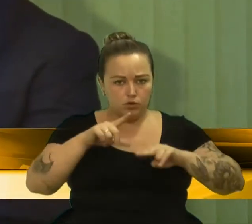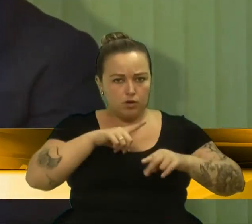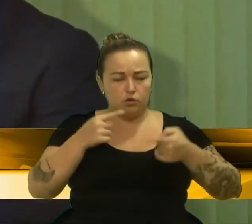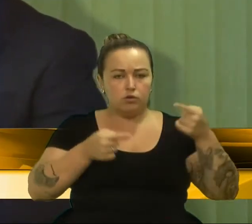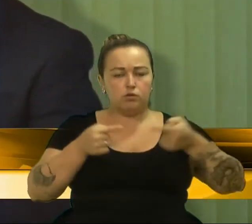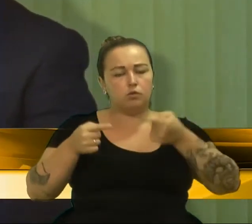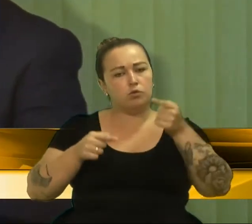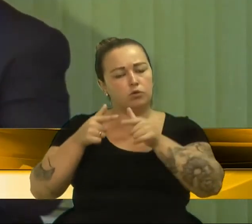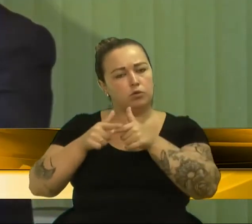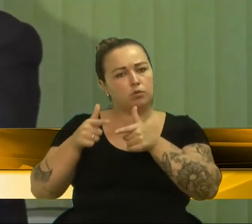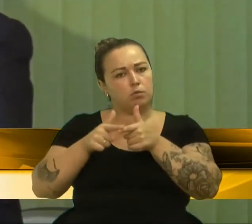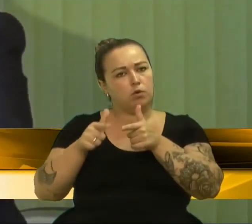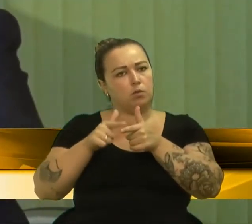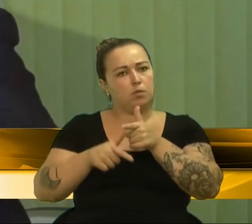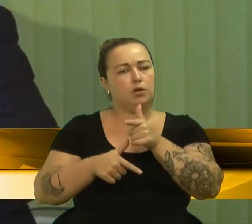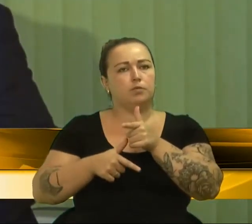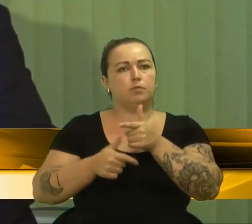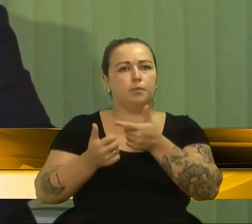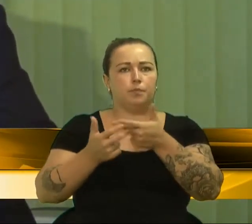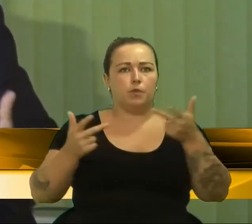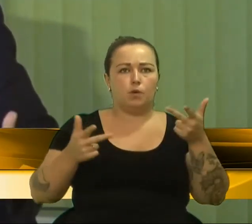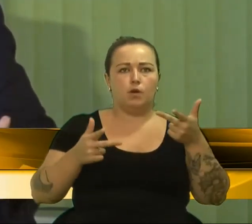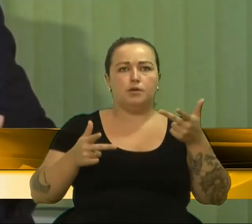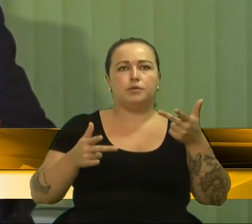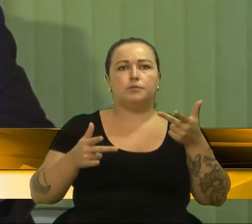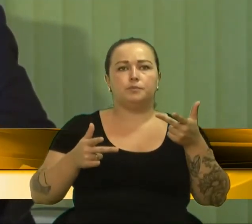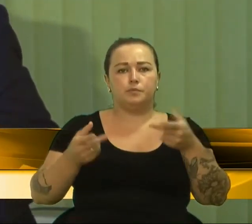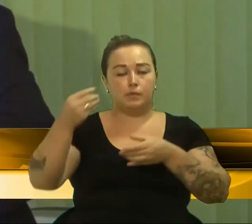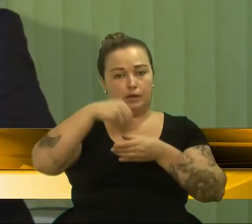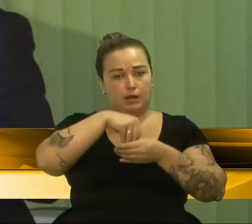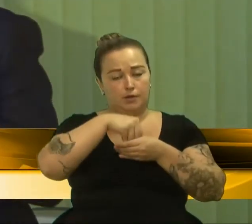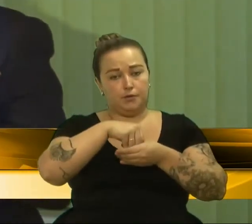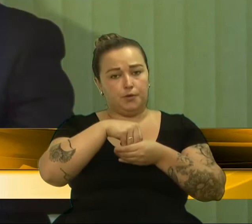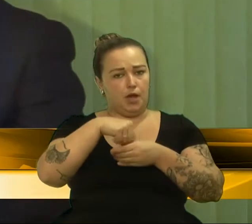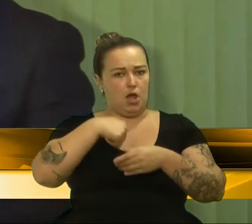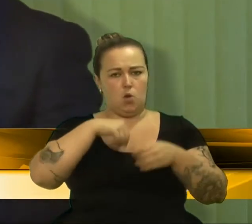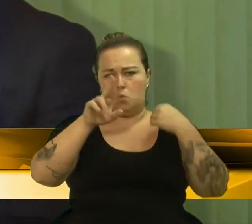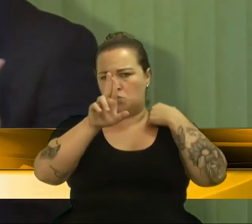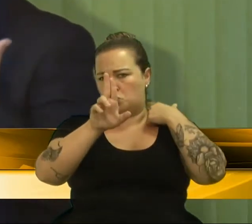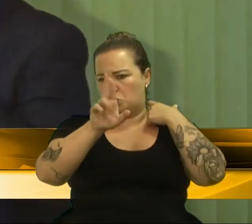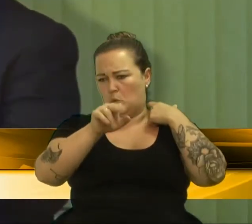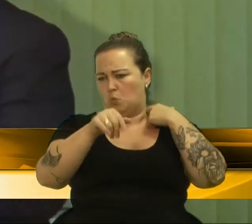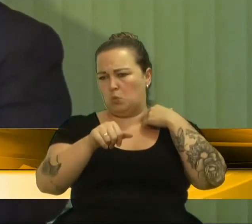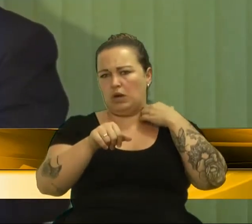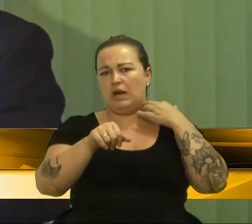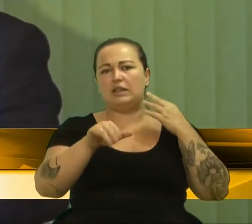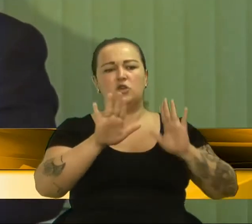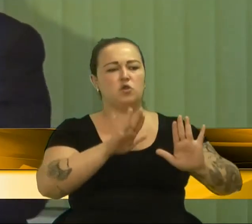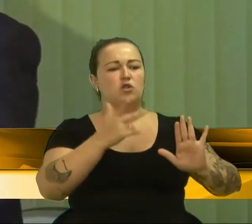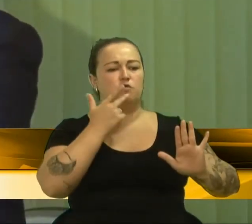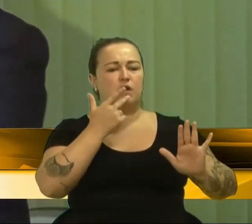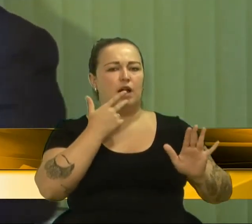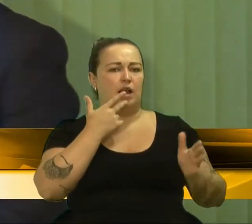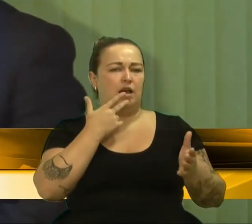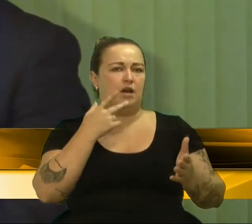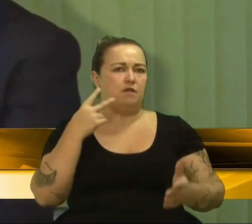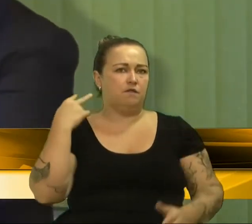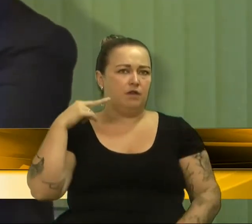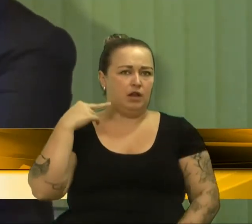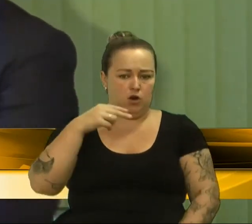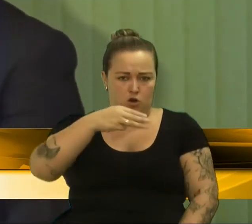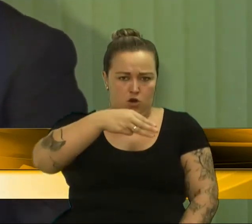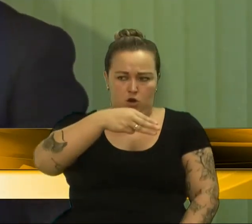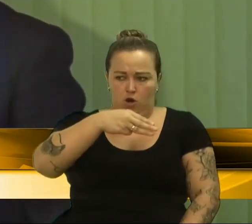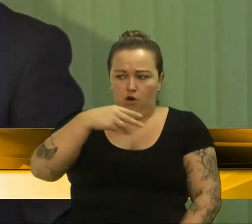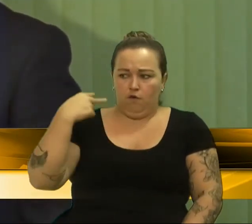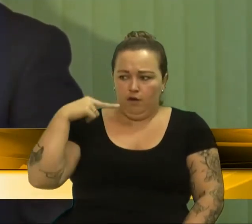problemas, essas situações que envolvem o nosso partido dentro do partido. E eu nunca deixei de dizer, nem vou deixar de dizer, o vereador moleque aqui,